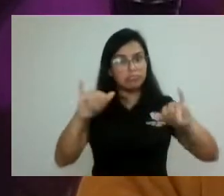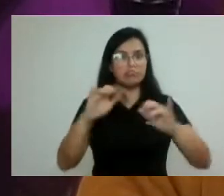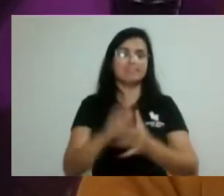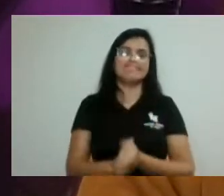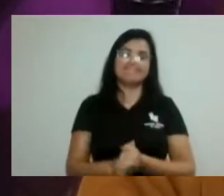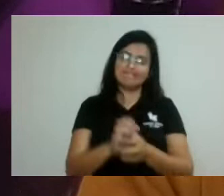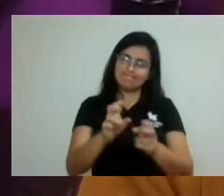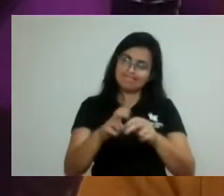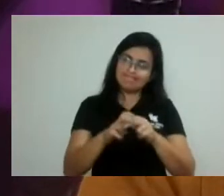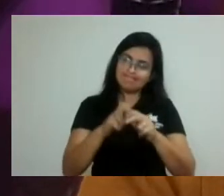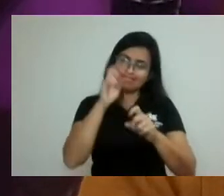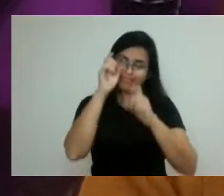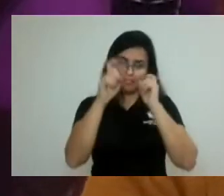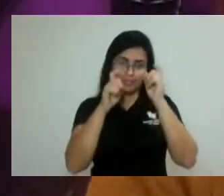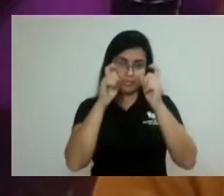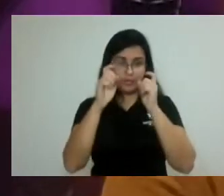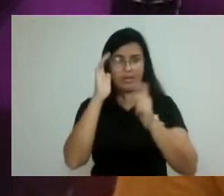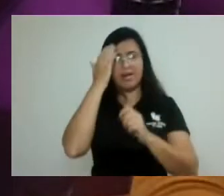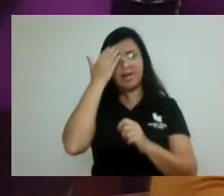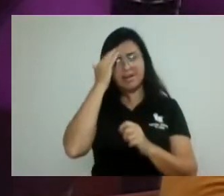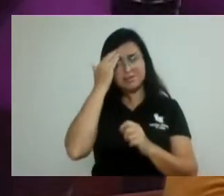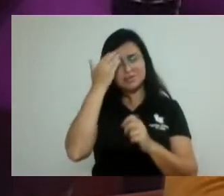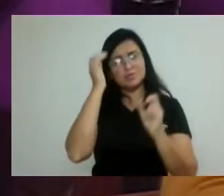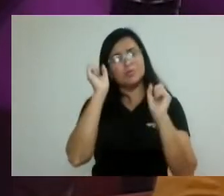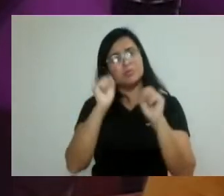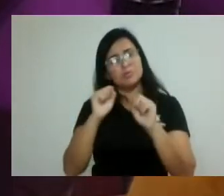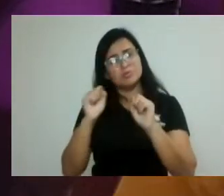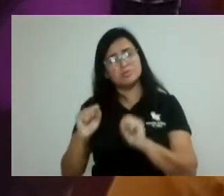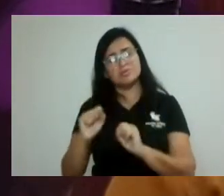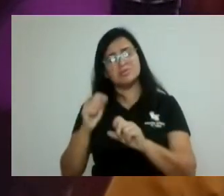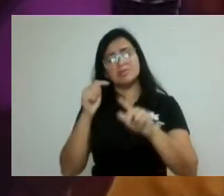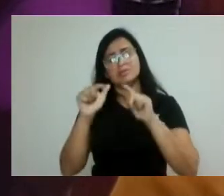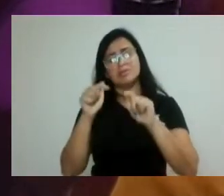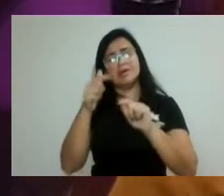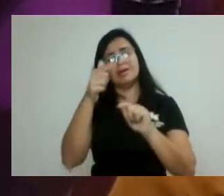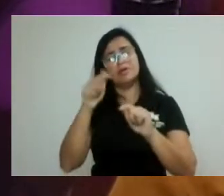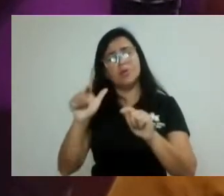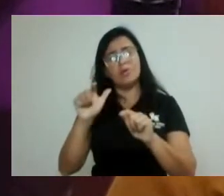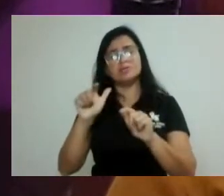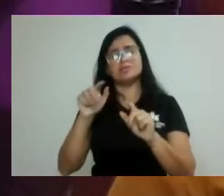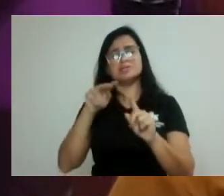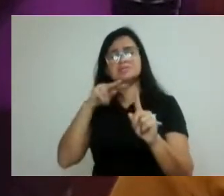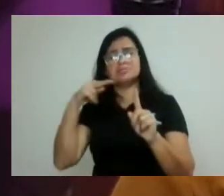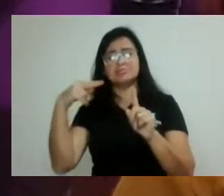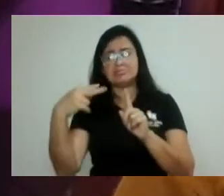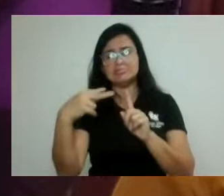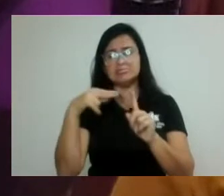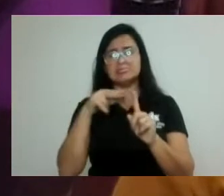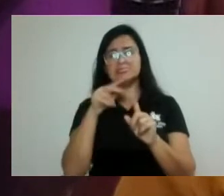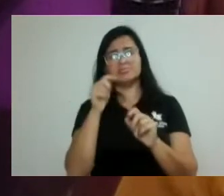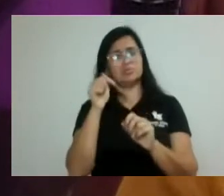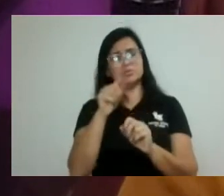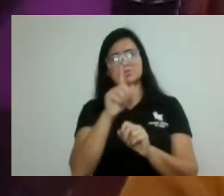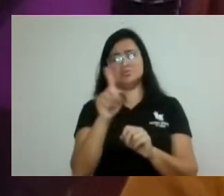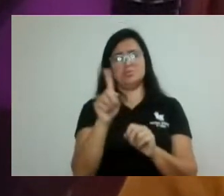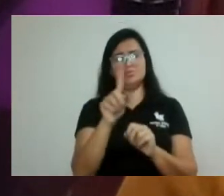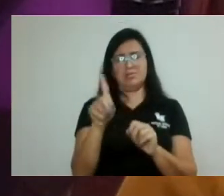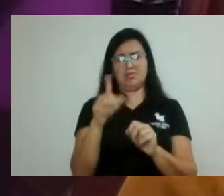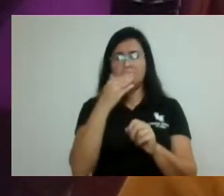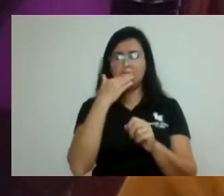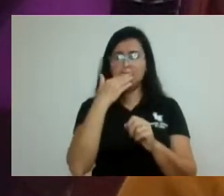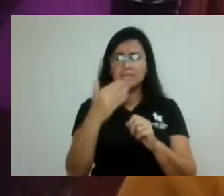de outras formas, não com isso. E peço aí aos colegas vereadores e vereadoras que